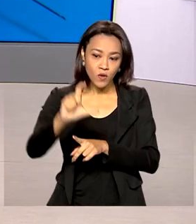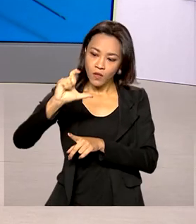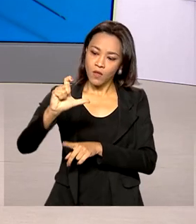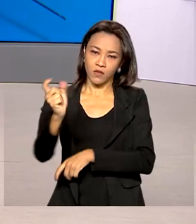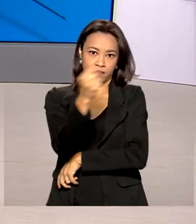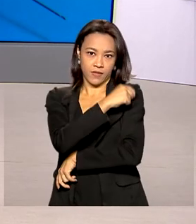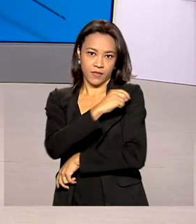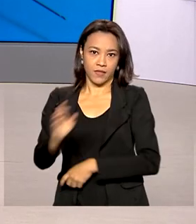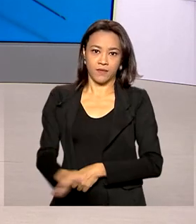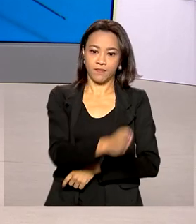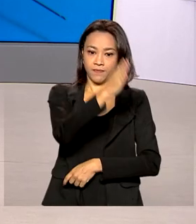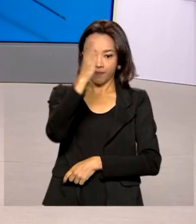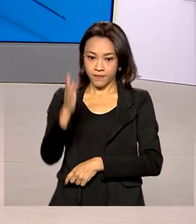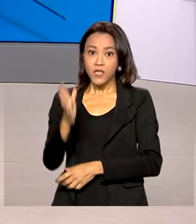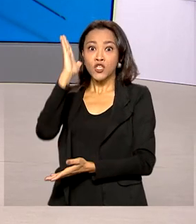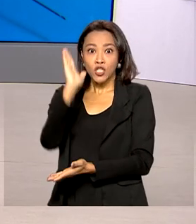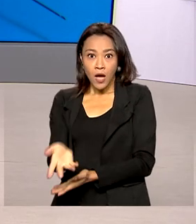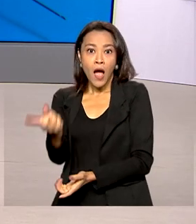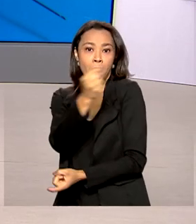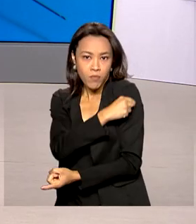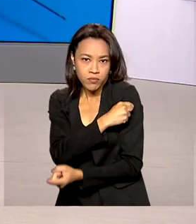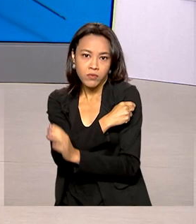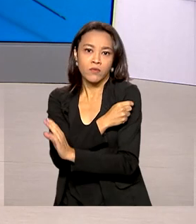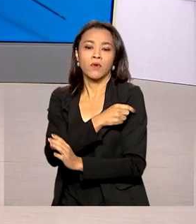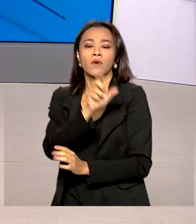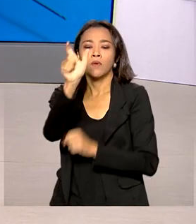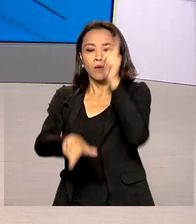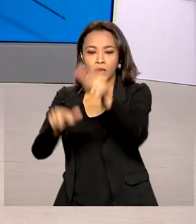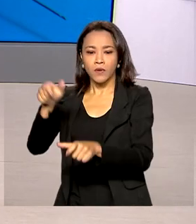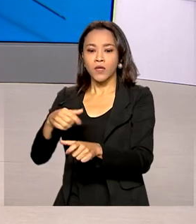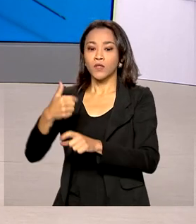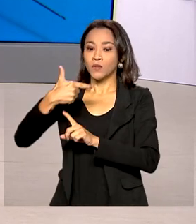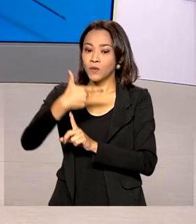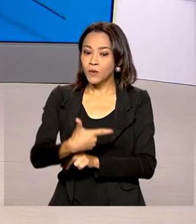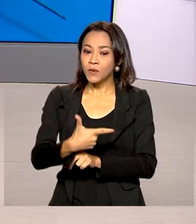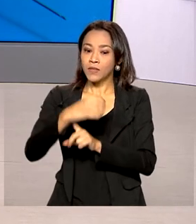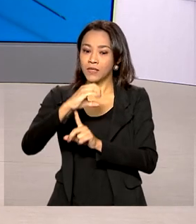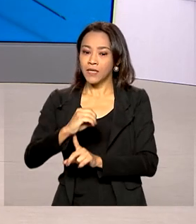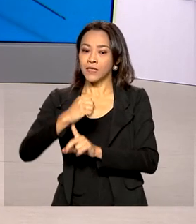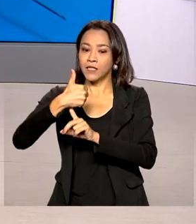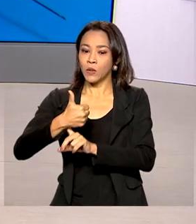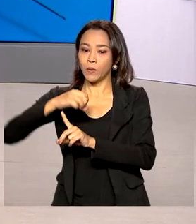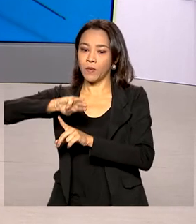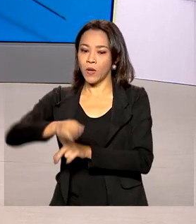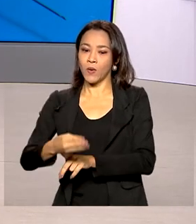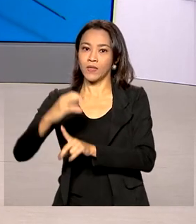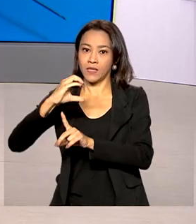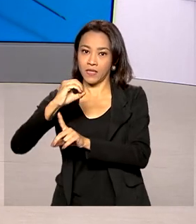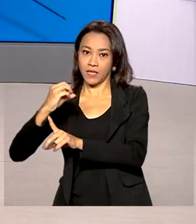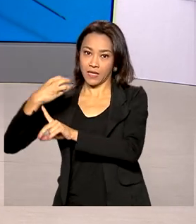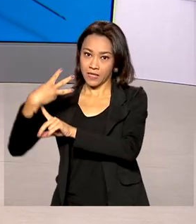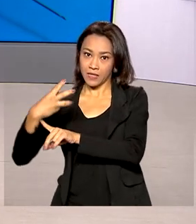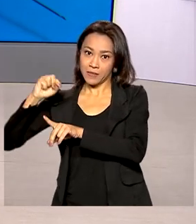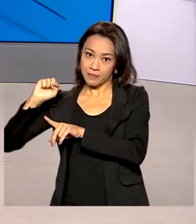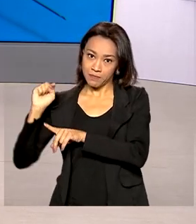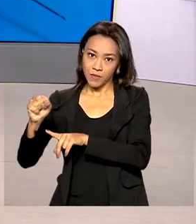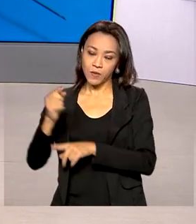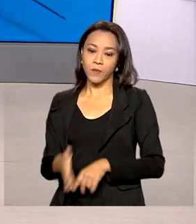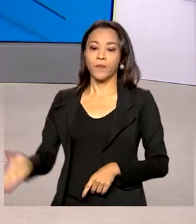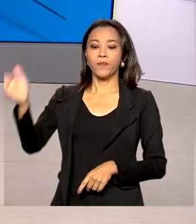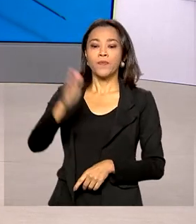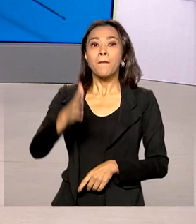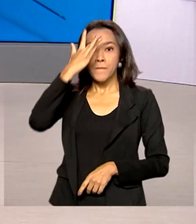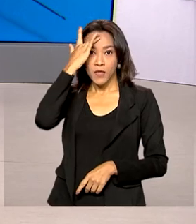de vacina. As doses aplicadas somam aí 201 milhões e 3 mil vacinas aplicadas. O número de